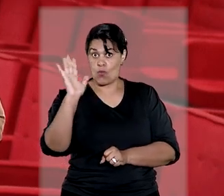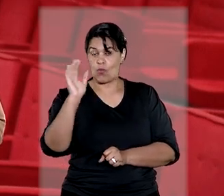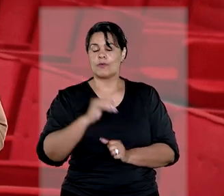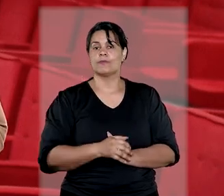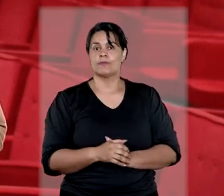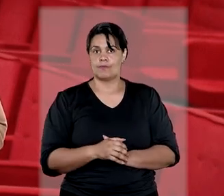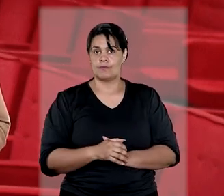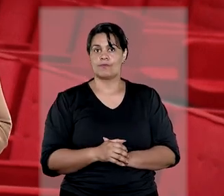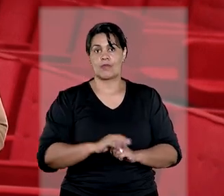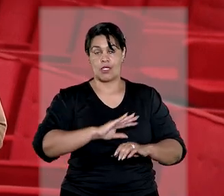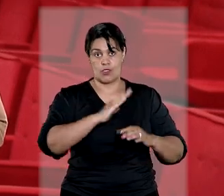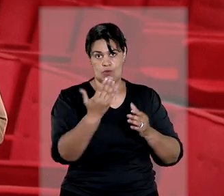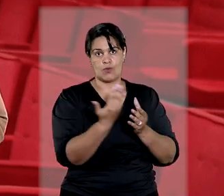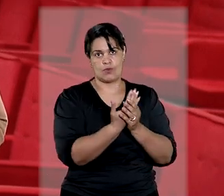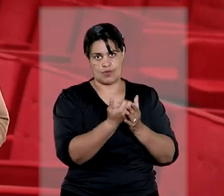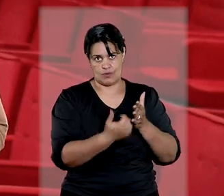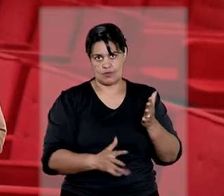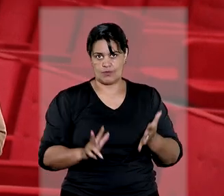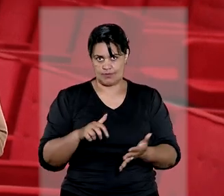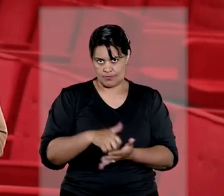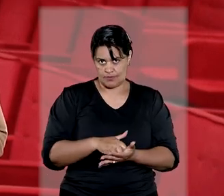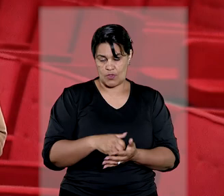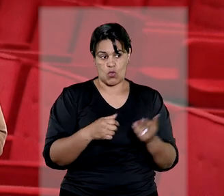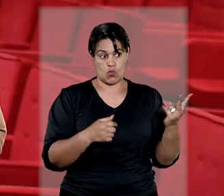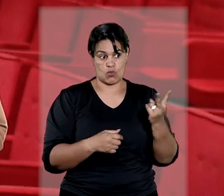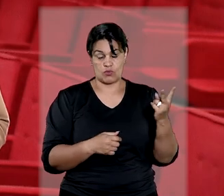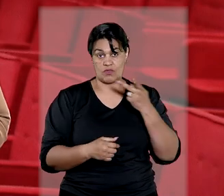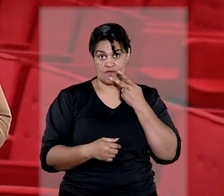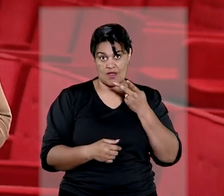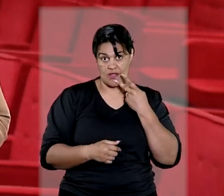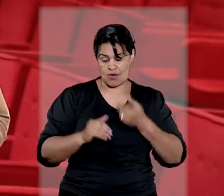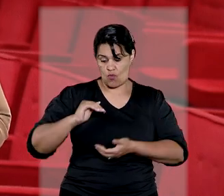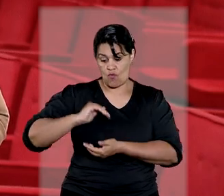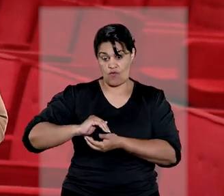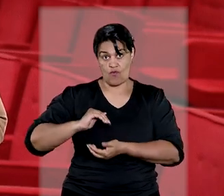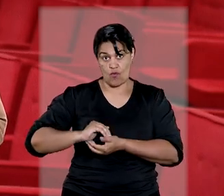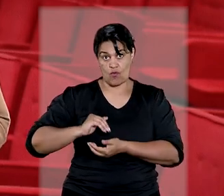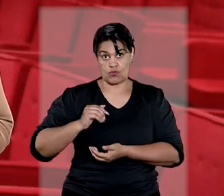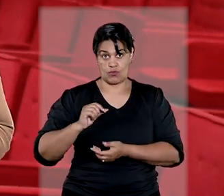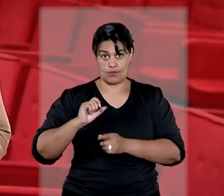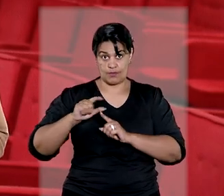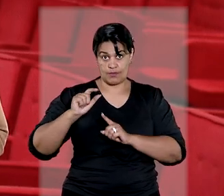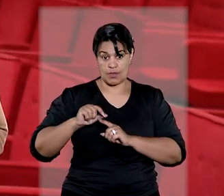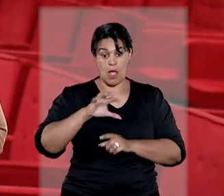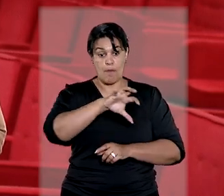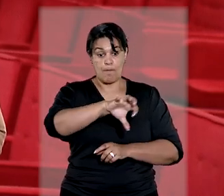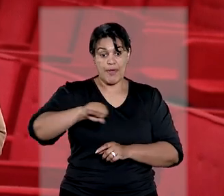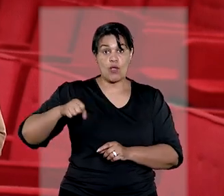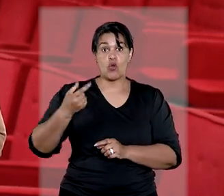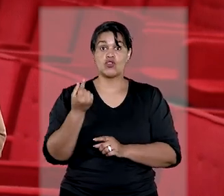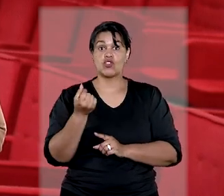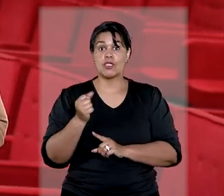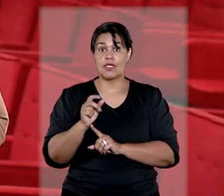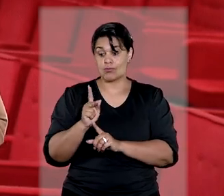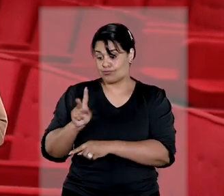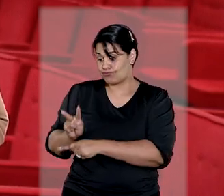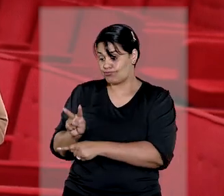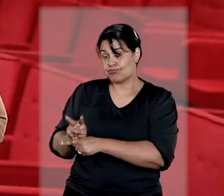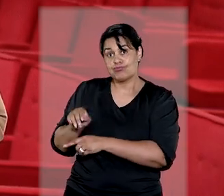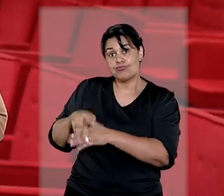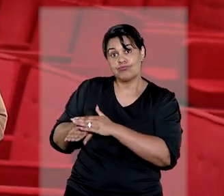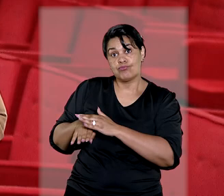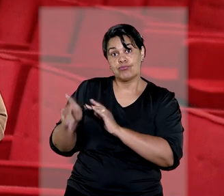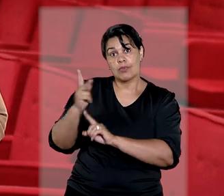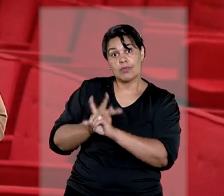Nos embargos à execução, os dois clientes alegaram que o fundo de pensão se apropriou da reserva previdenciária de um deles,